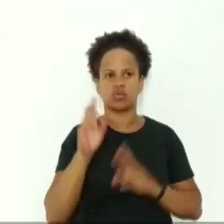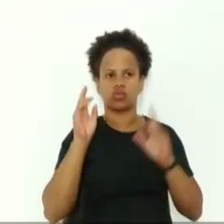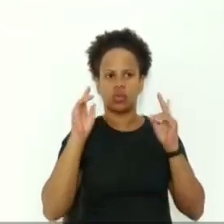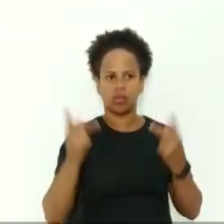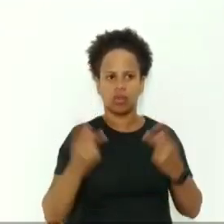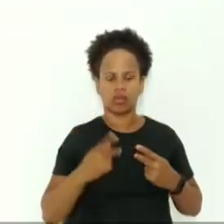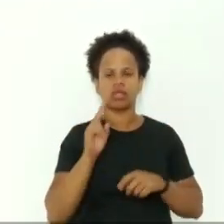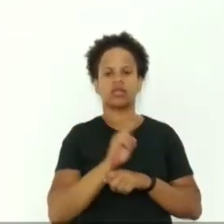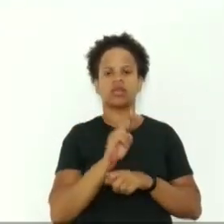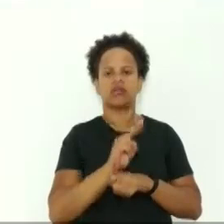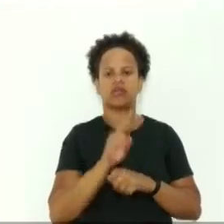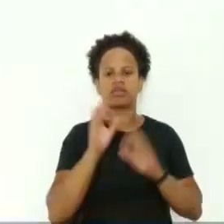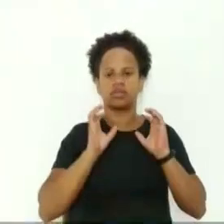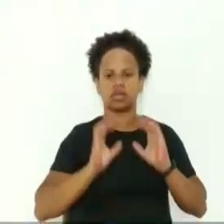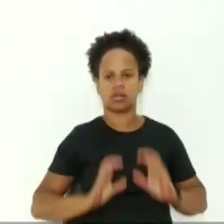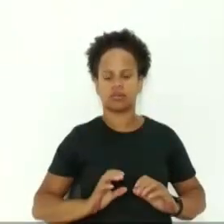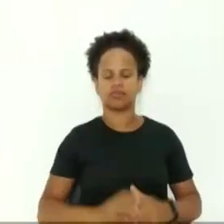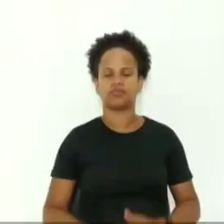Cidadão.